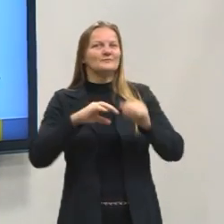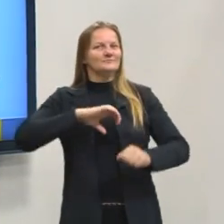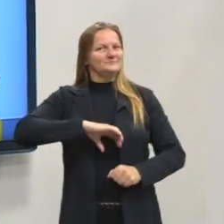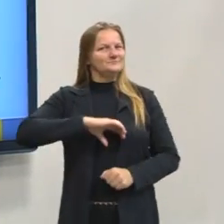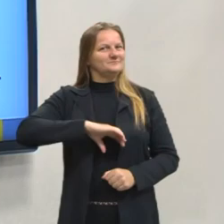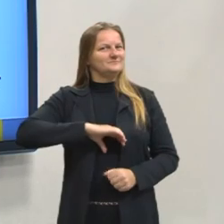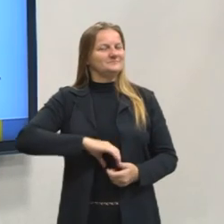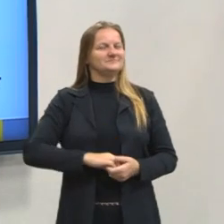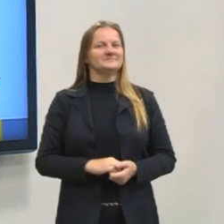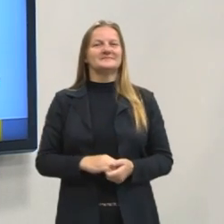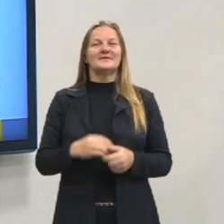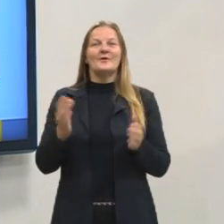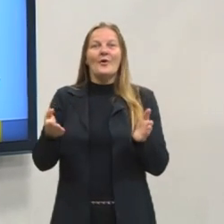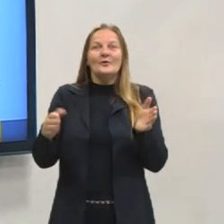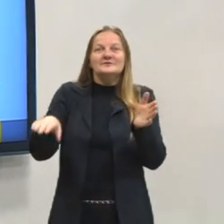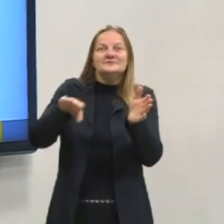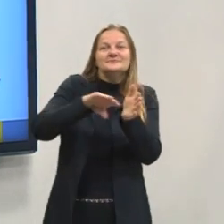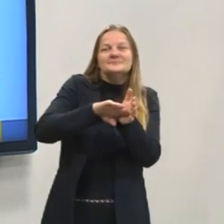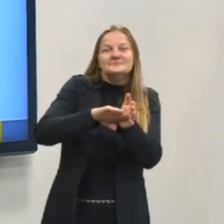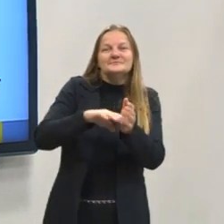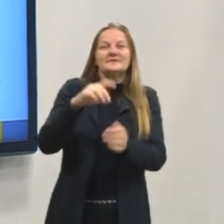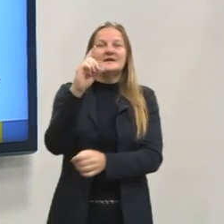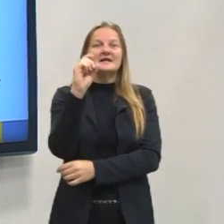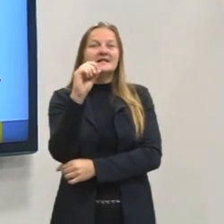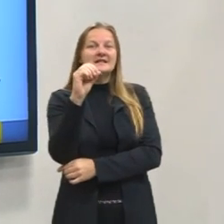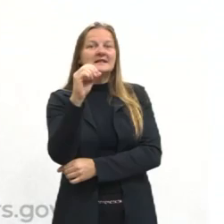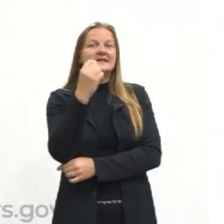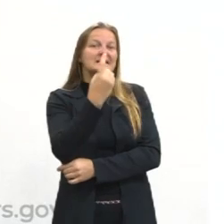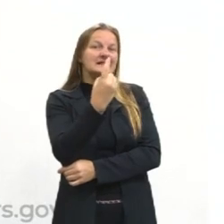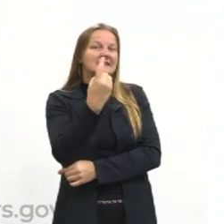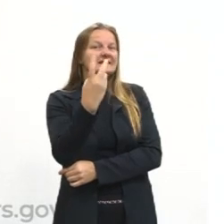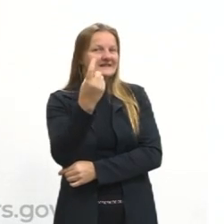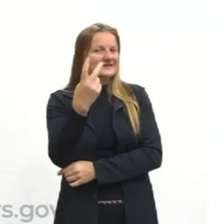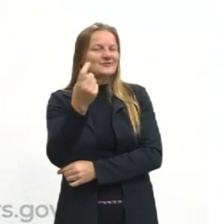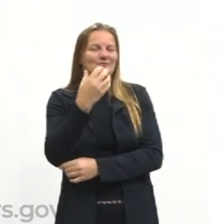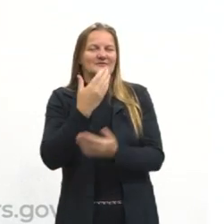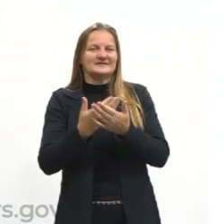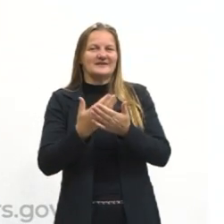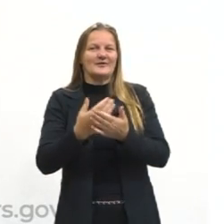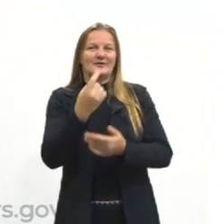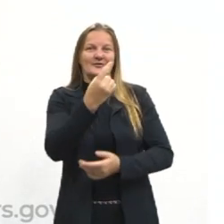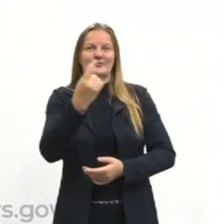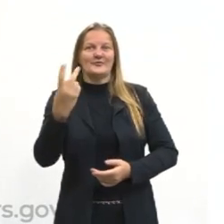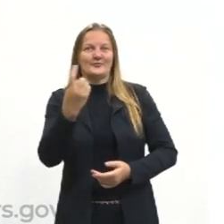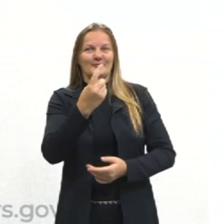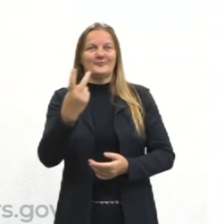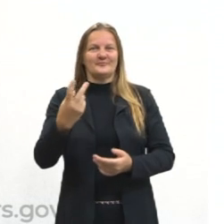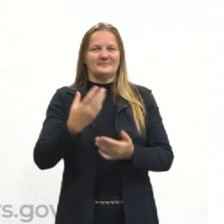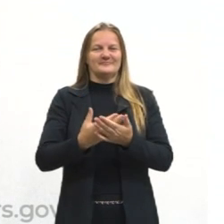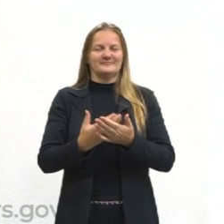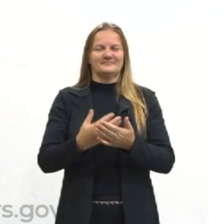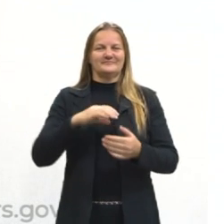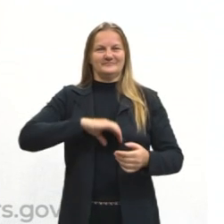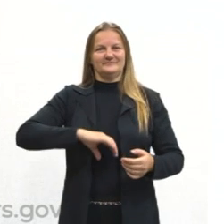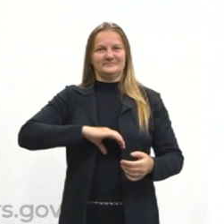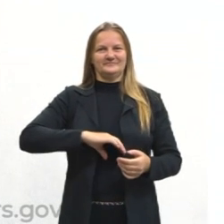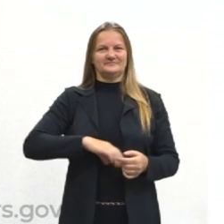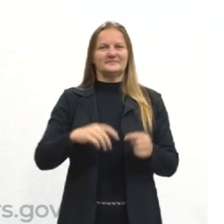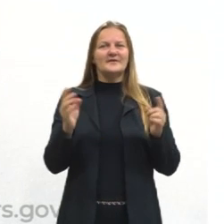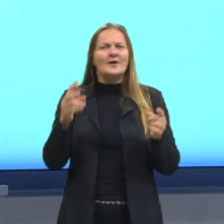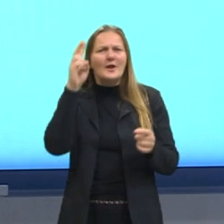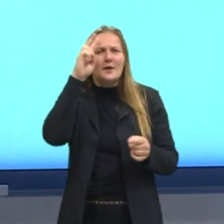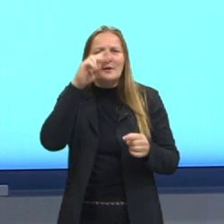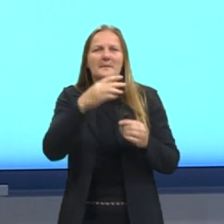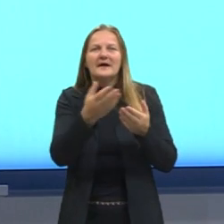portuguesa. Chegamos hoje à nossa 12ª aula de língua portuguesa. Quero lembrá-los que aqui no